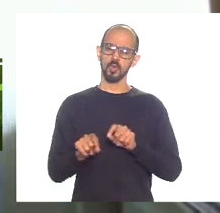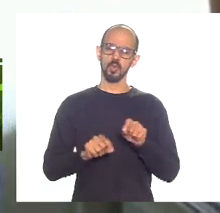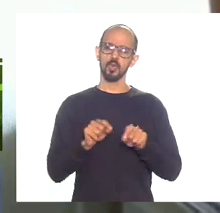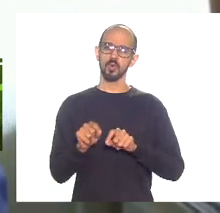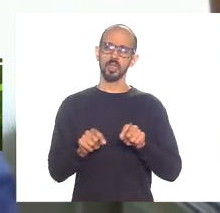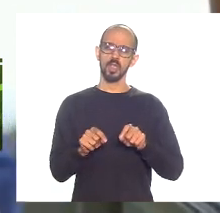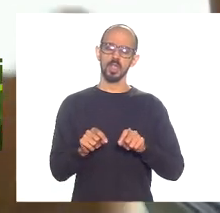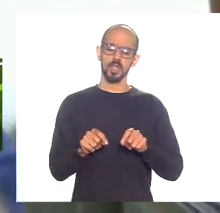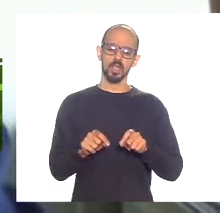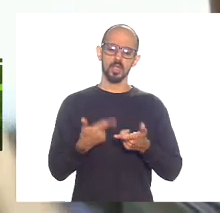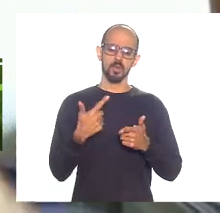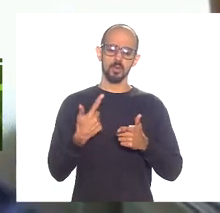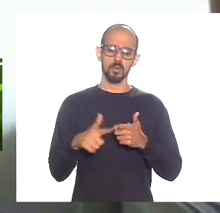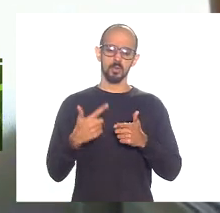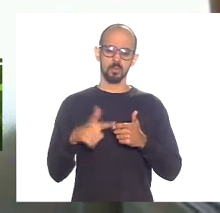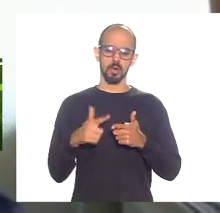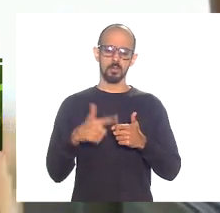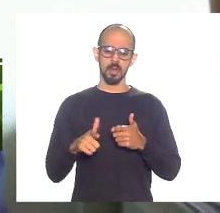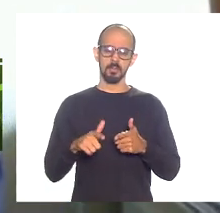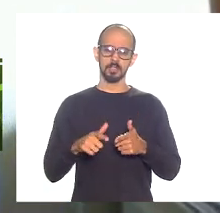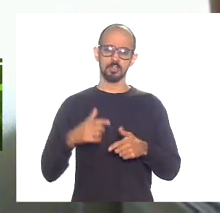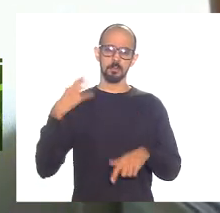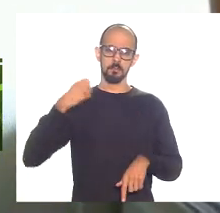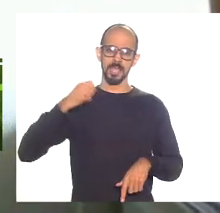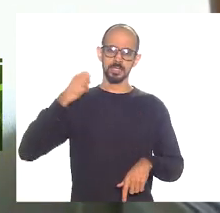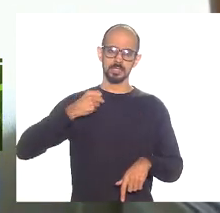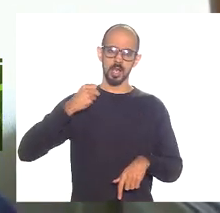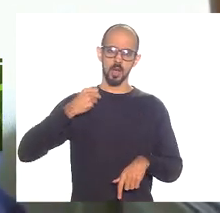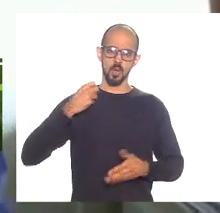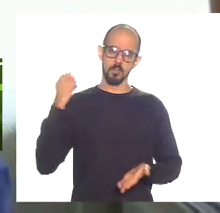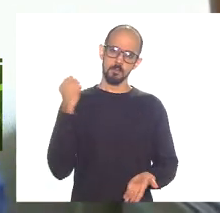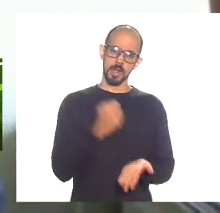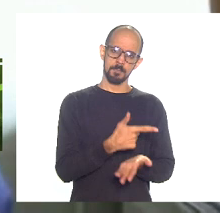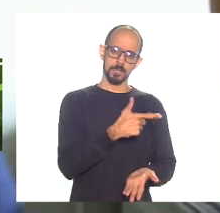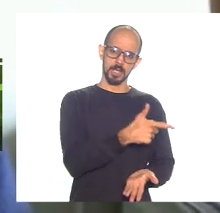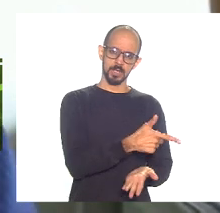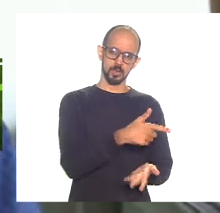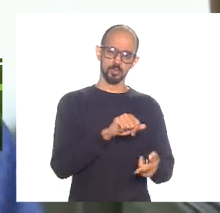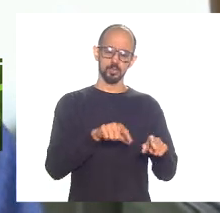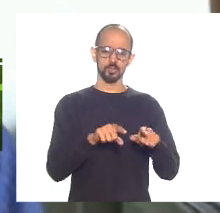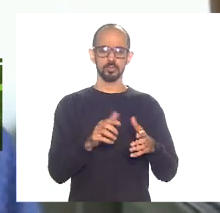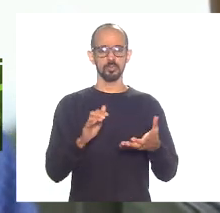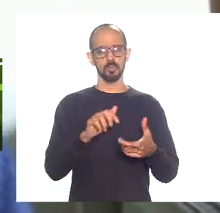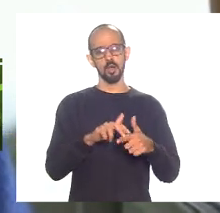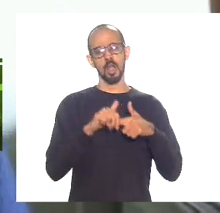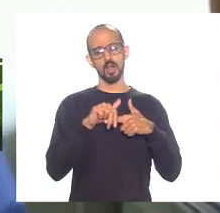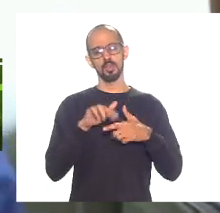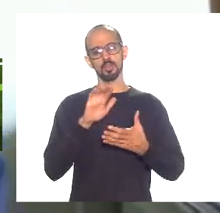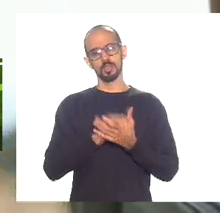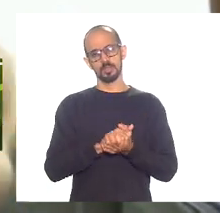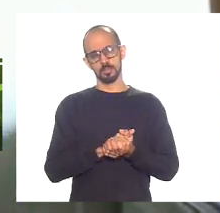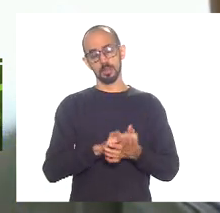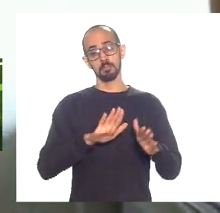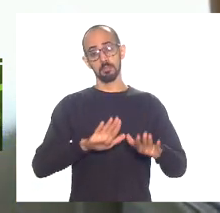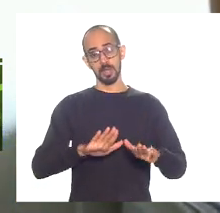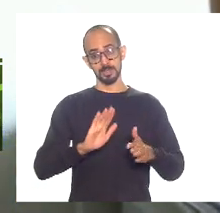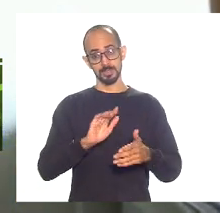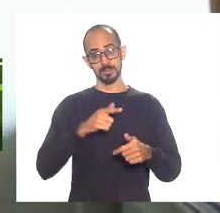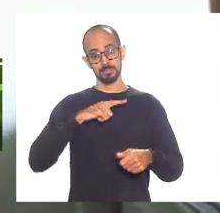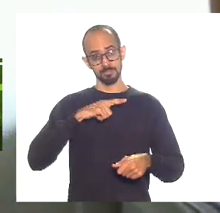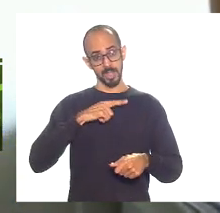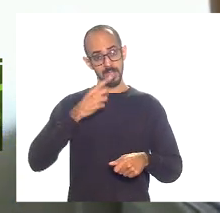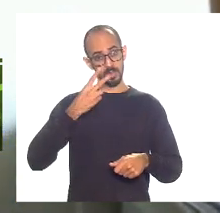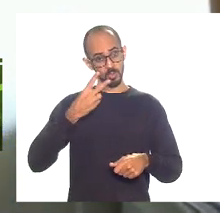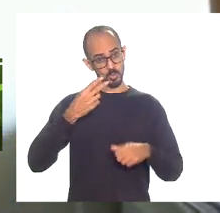questão aí de de pensão com o tempo de casamento e de set mas tem dois outros